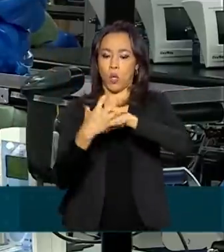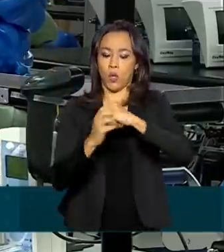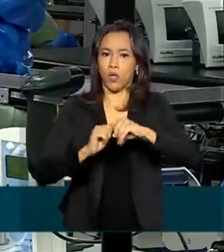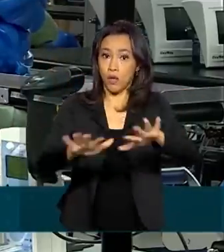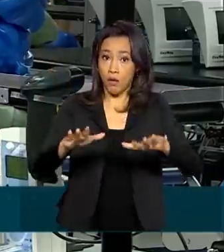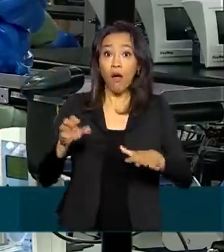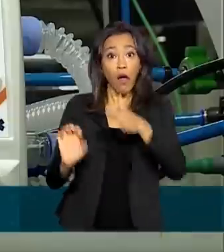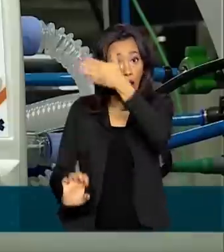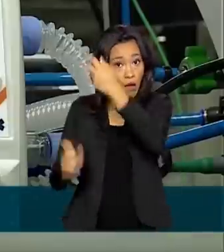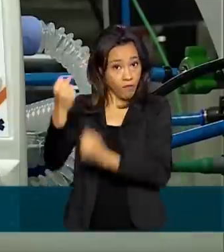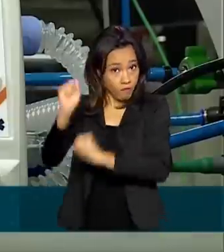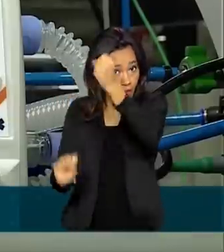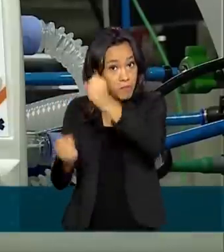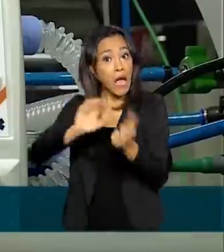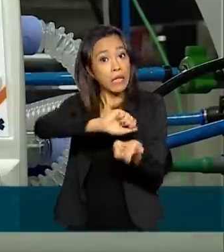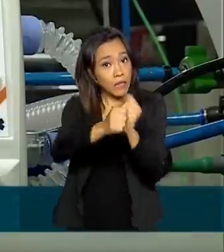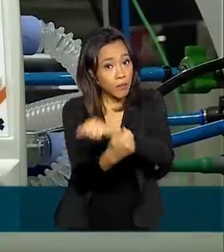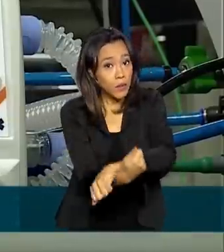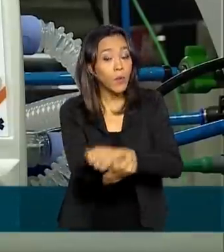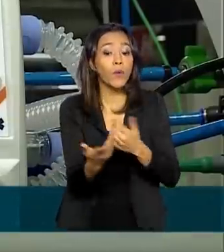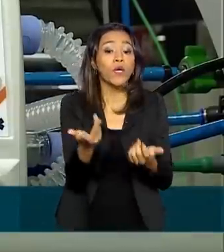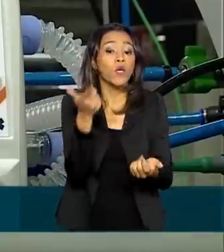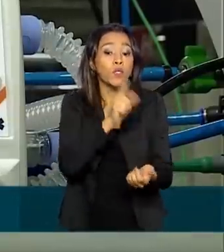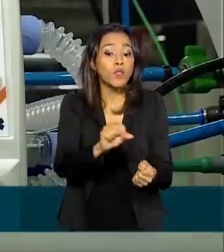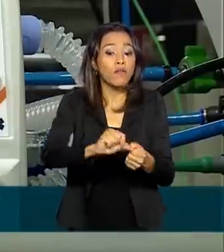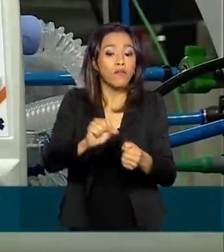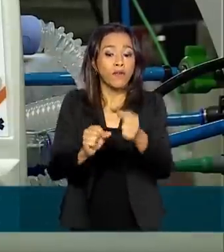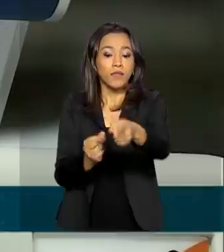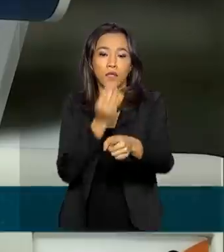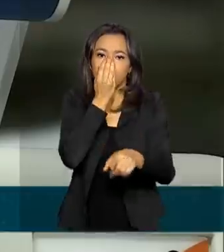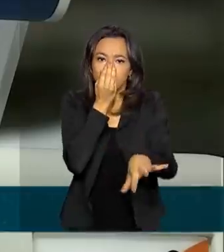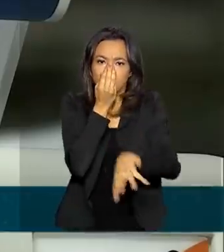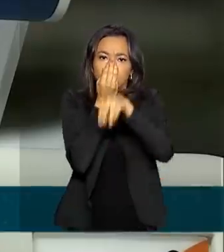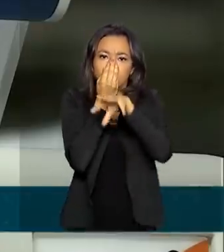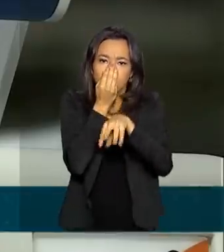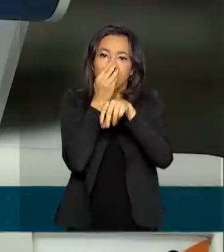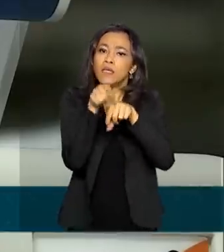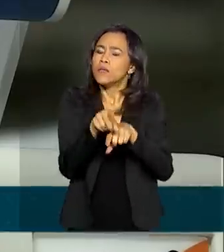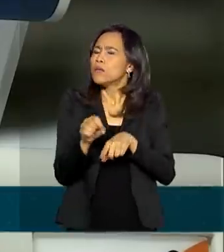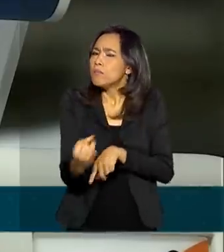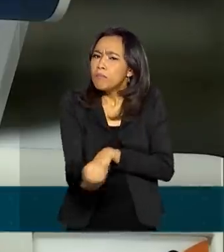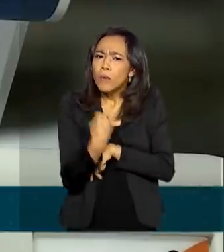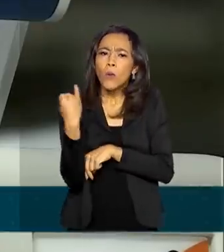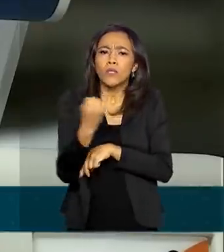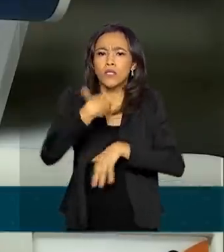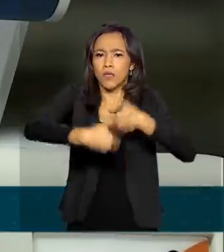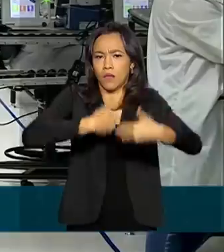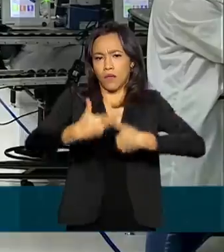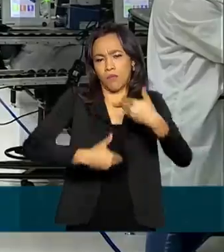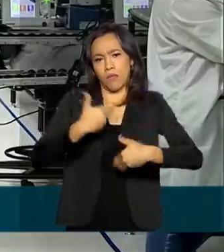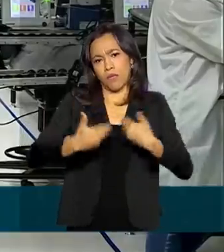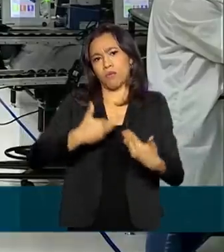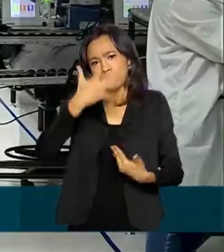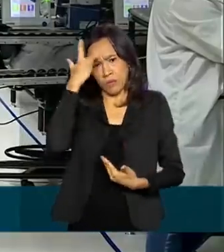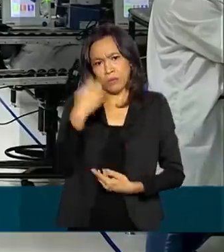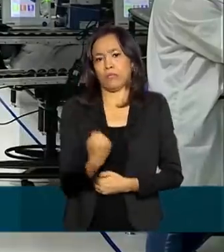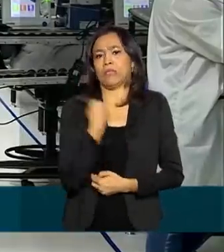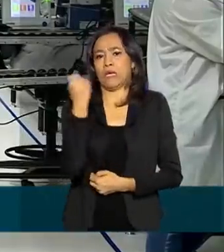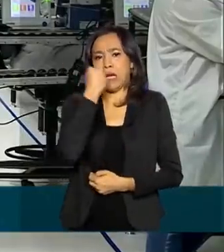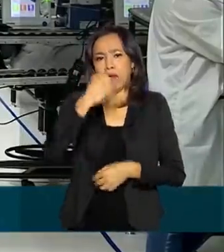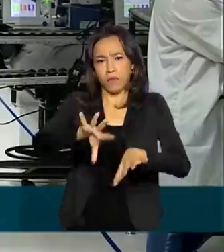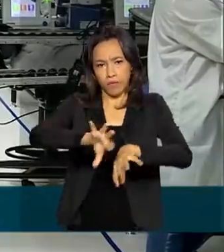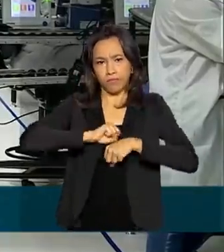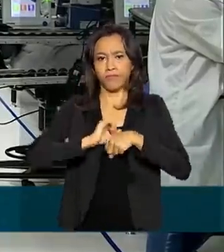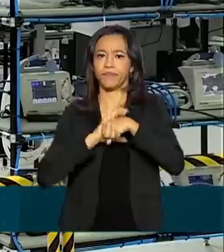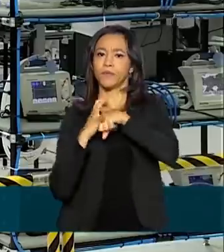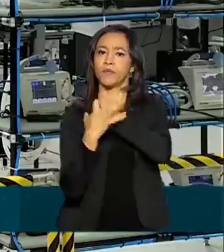se adaptou e passou a produzir ventiladores pulmonares mecânicos, fundamentais para o tratamento de pacientes mais graves com Covid